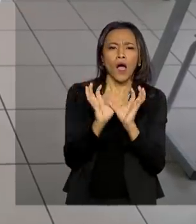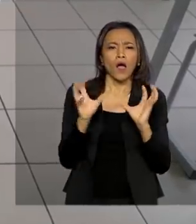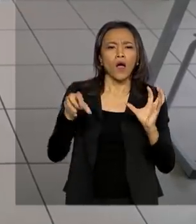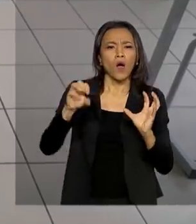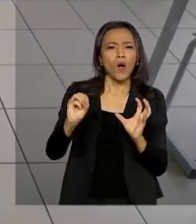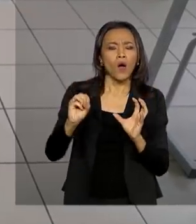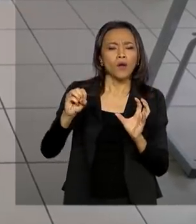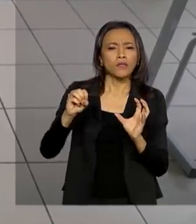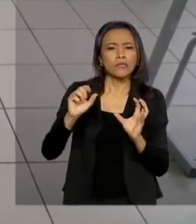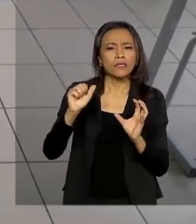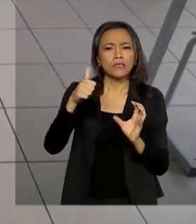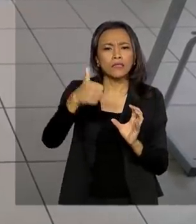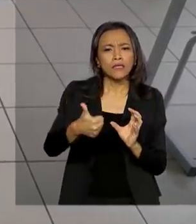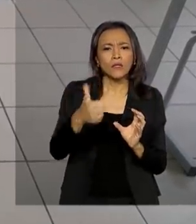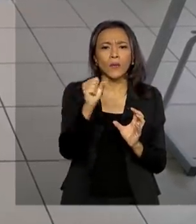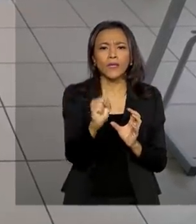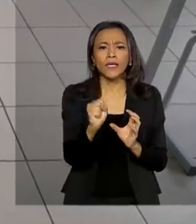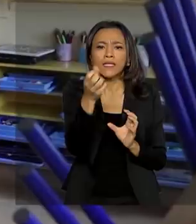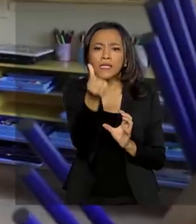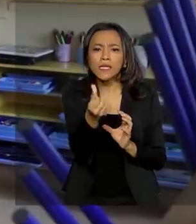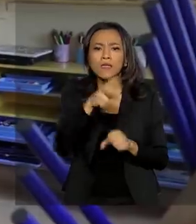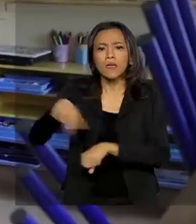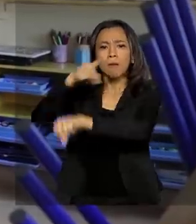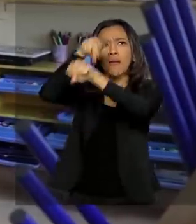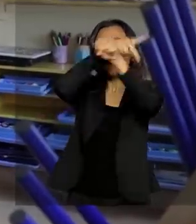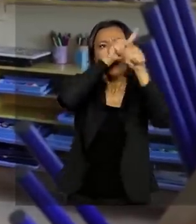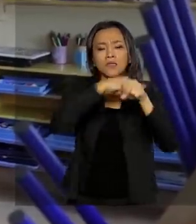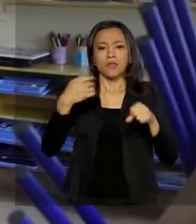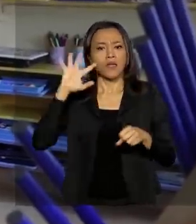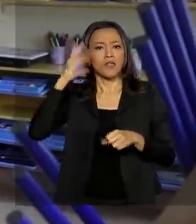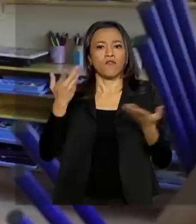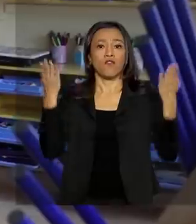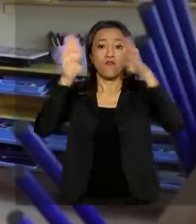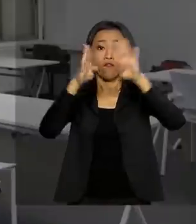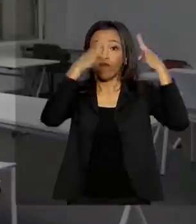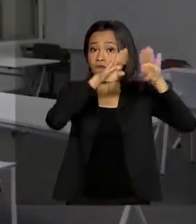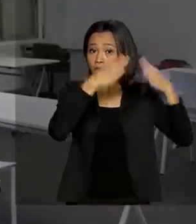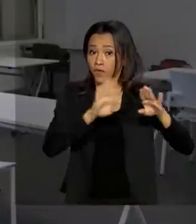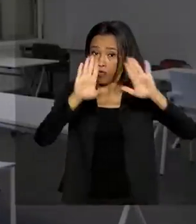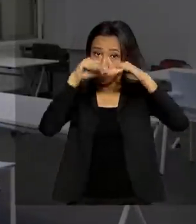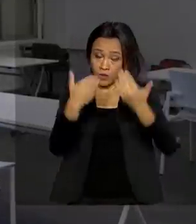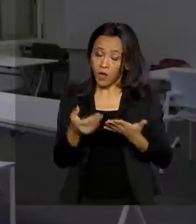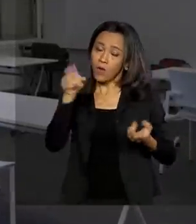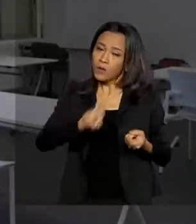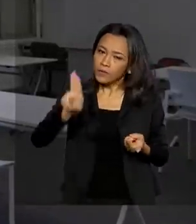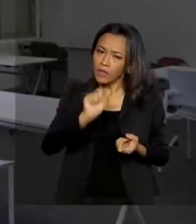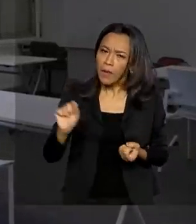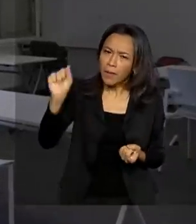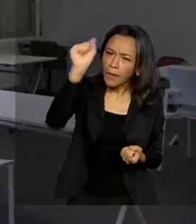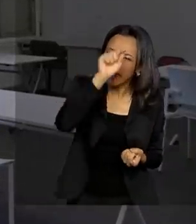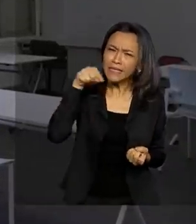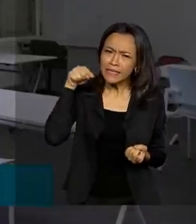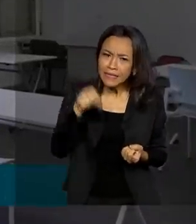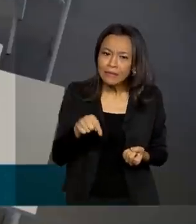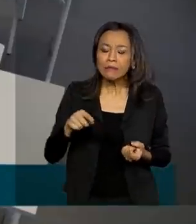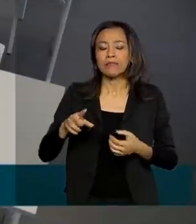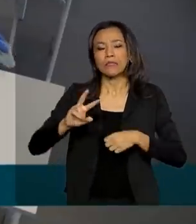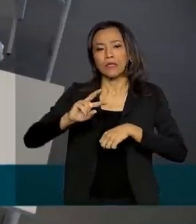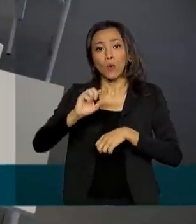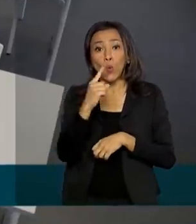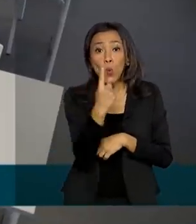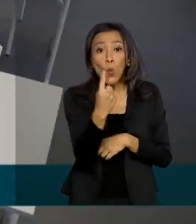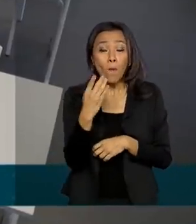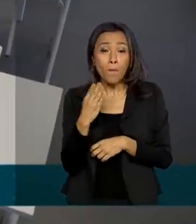186 países determinaram o fechamento de escolas e universidades, decisão que afeta cerca de 1 bilhão e